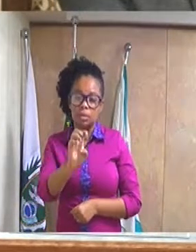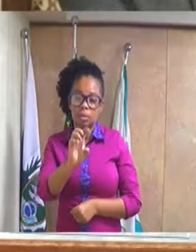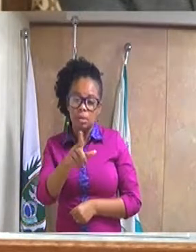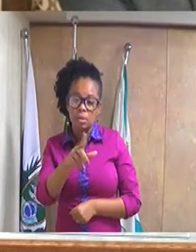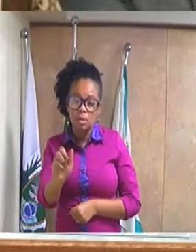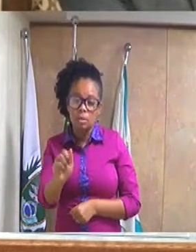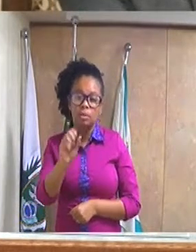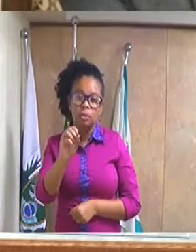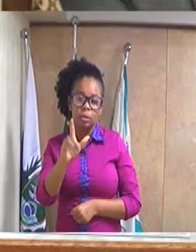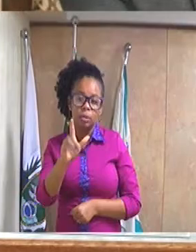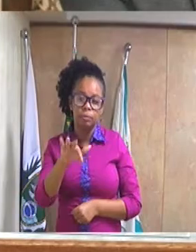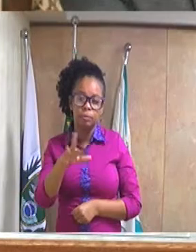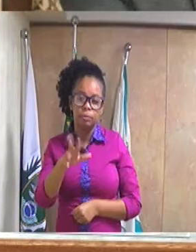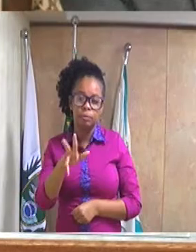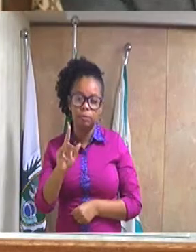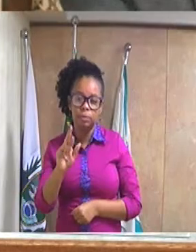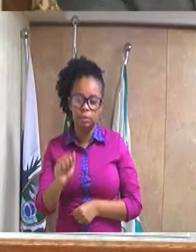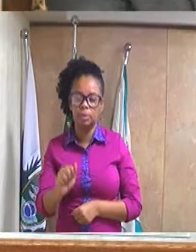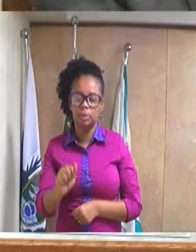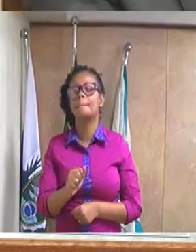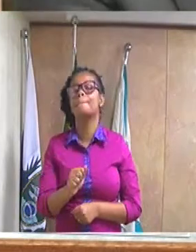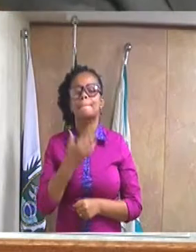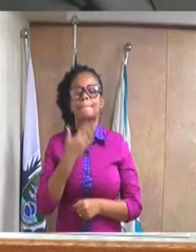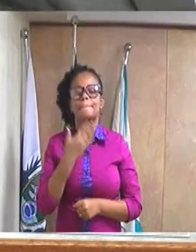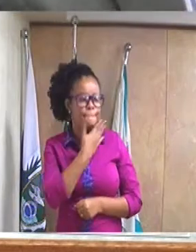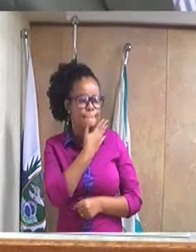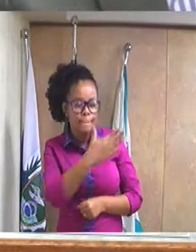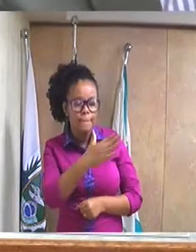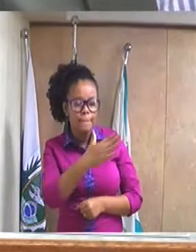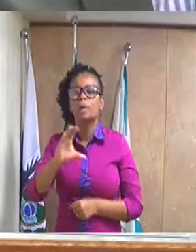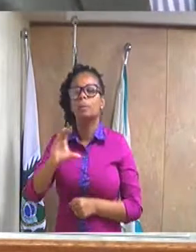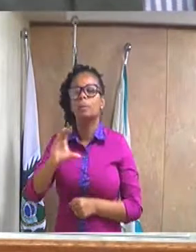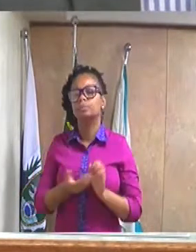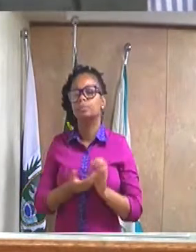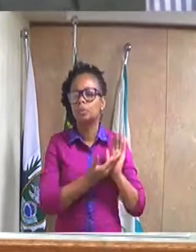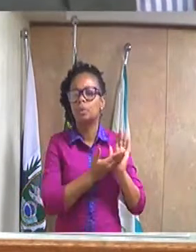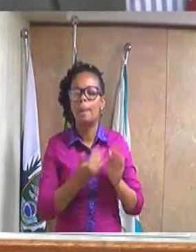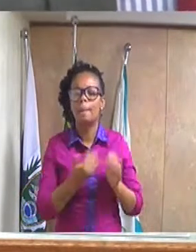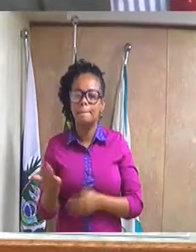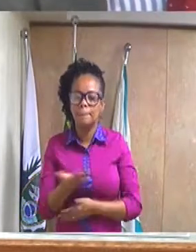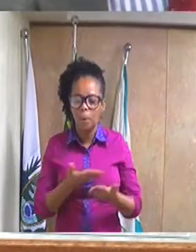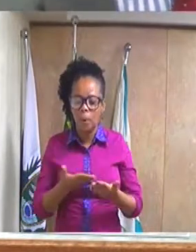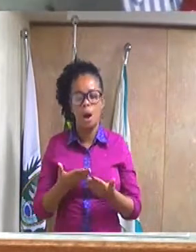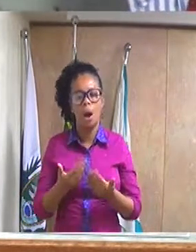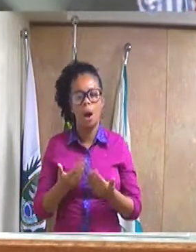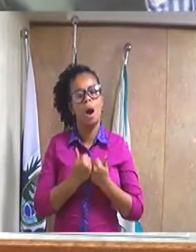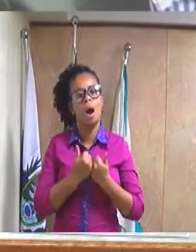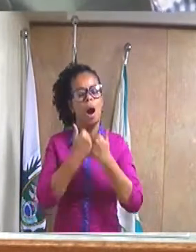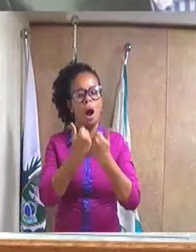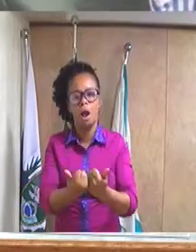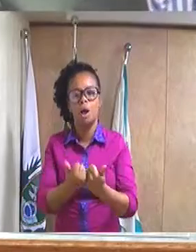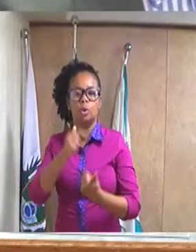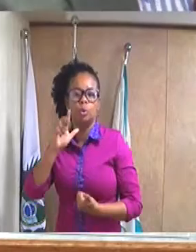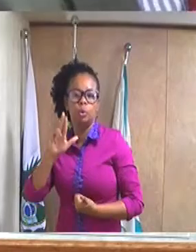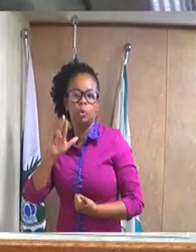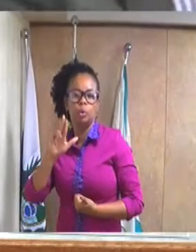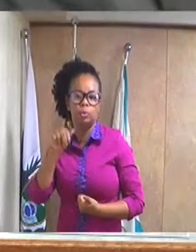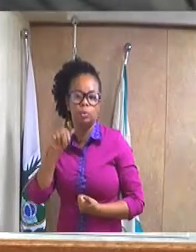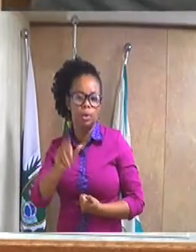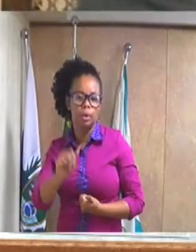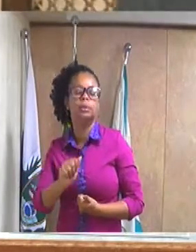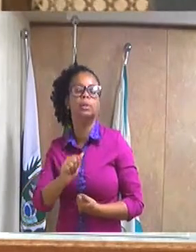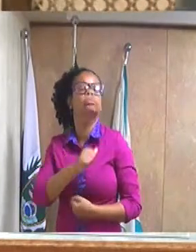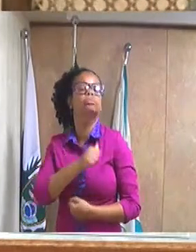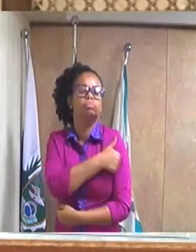consignando moção de congratulações à ilustríssima senhora Luana Nascimento de Andrade, técnica de enfermagem,